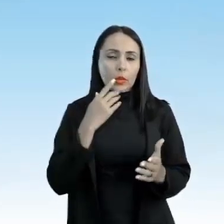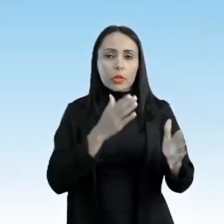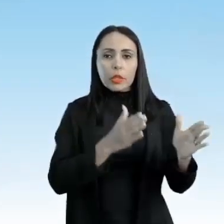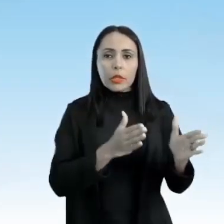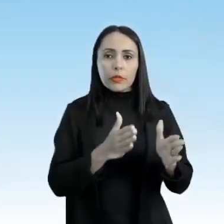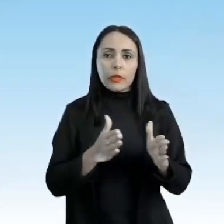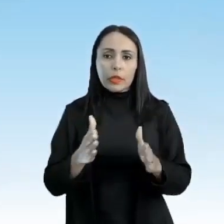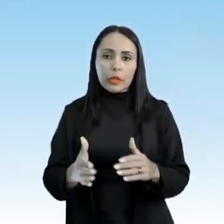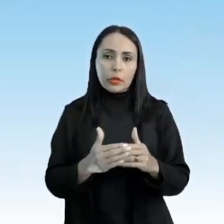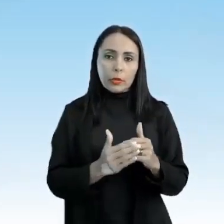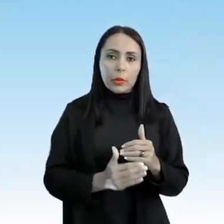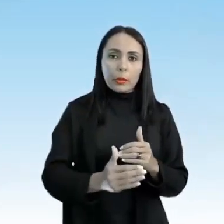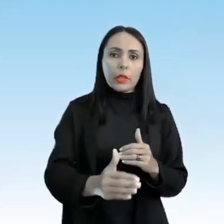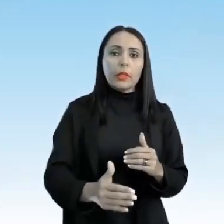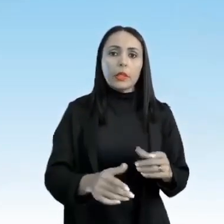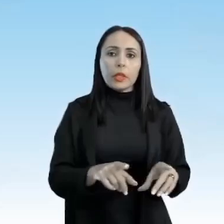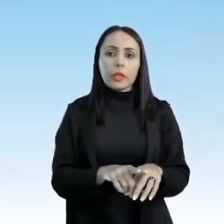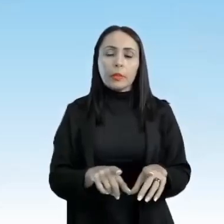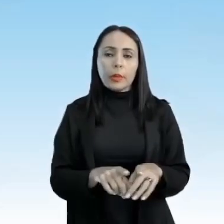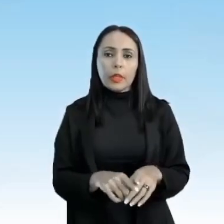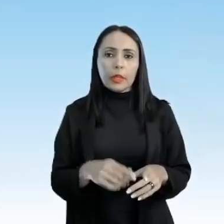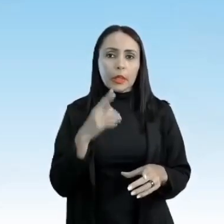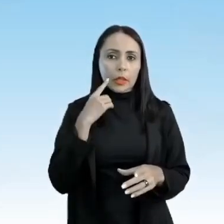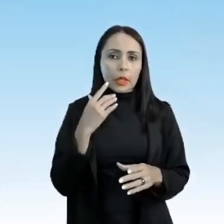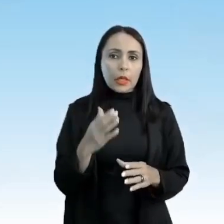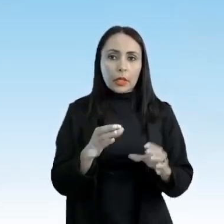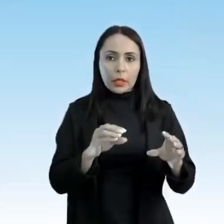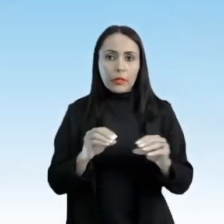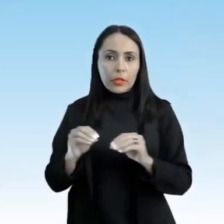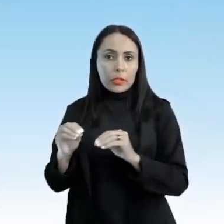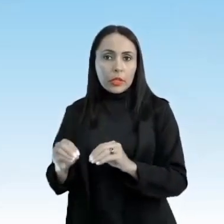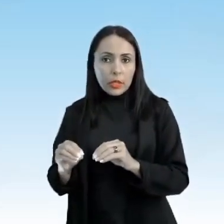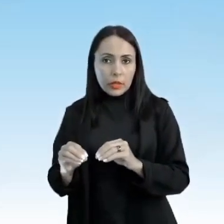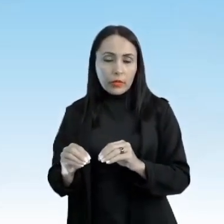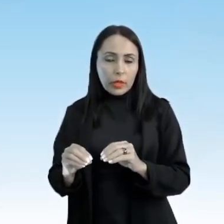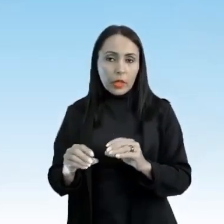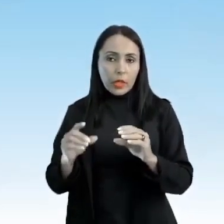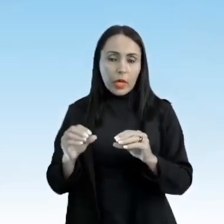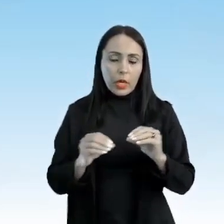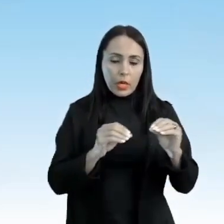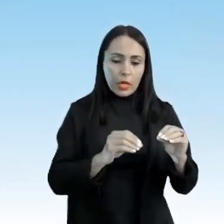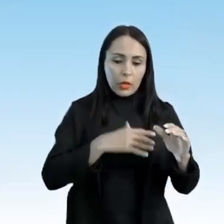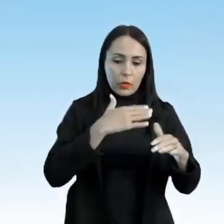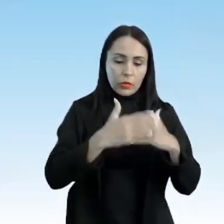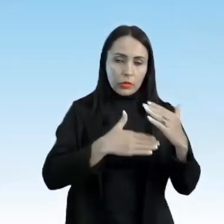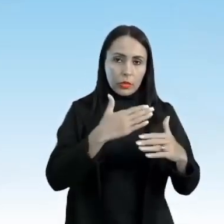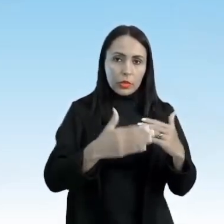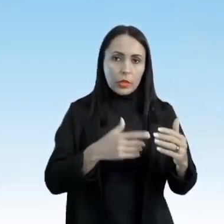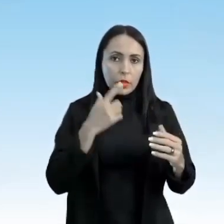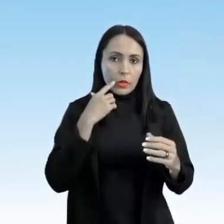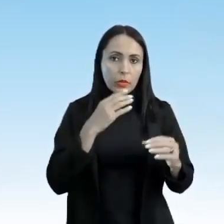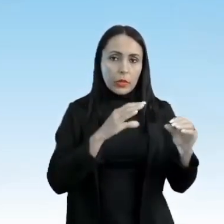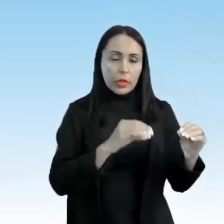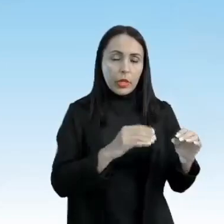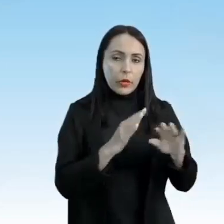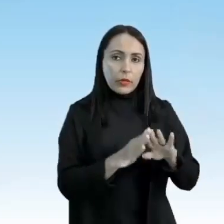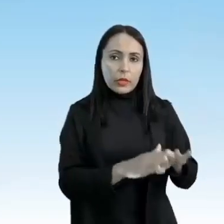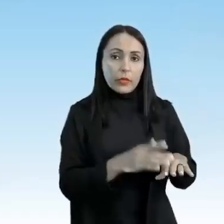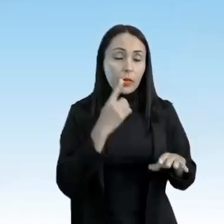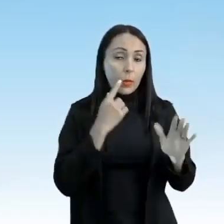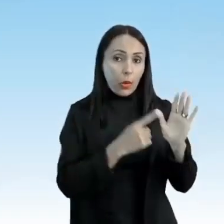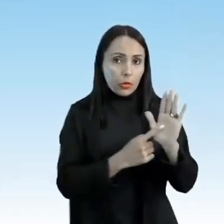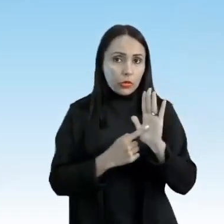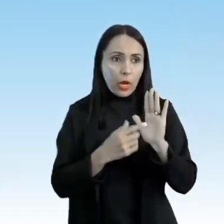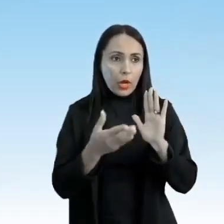zonas durante uma partida. A zona defensiva, a zona de construção e a zona ofensiva. Vou mostrar para